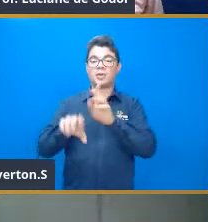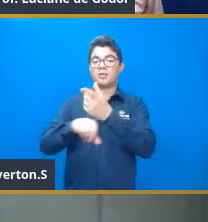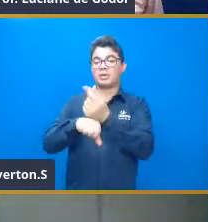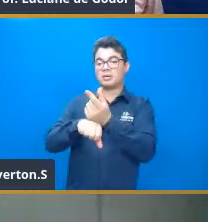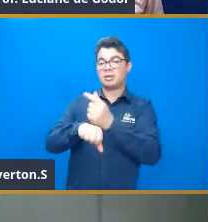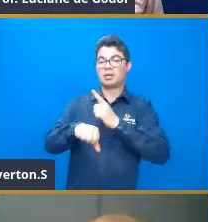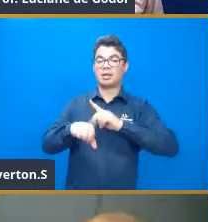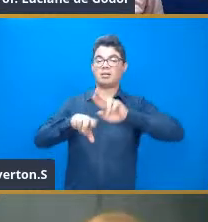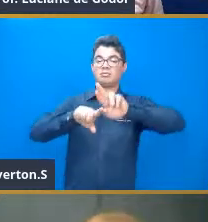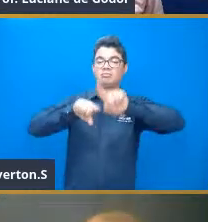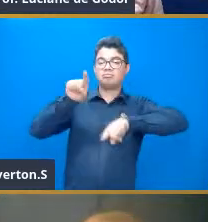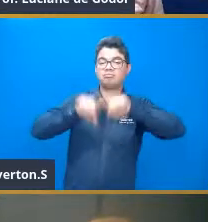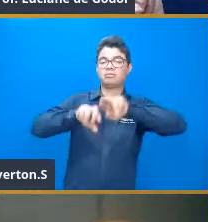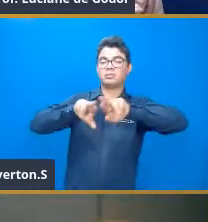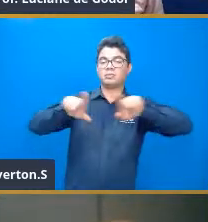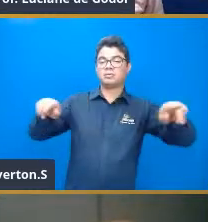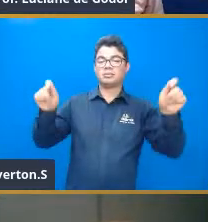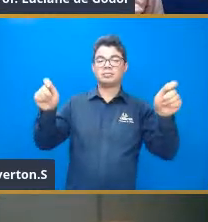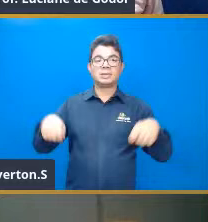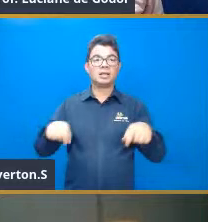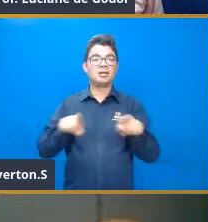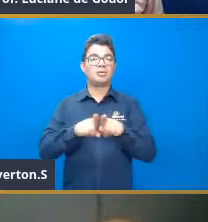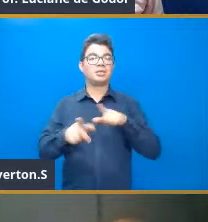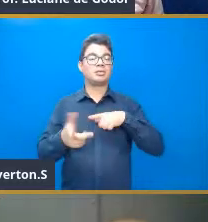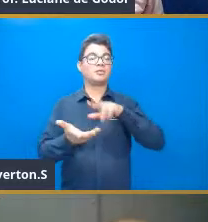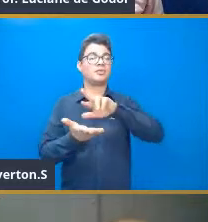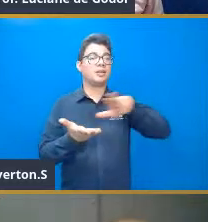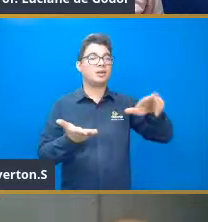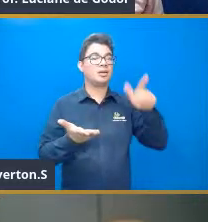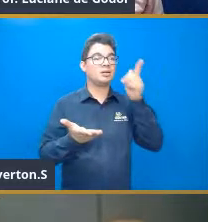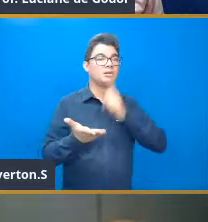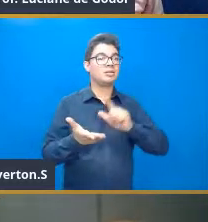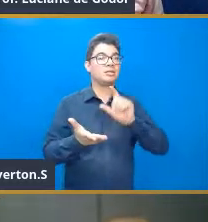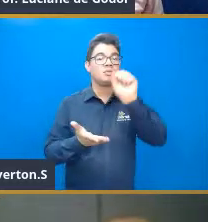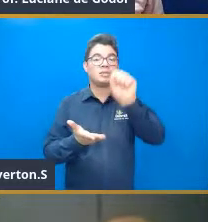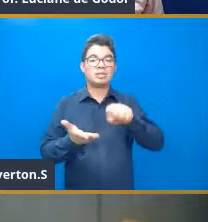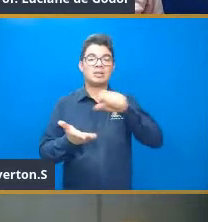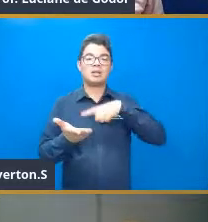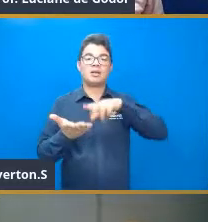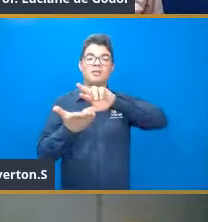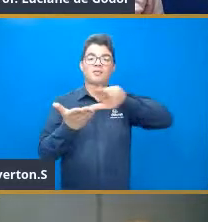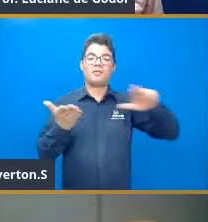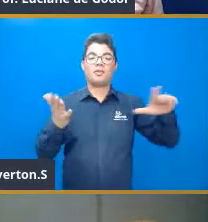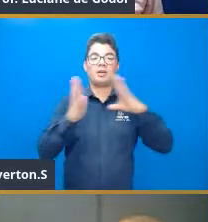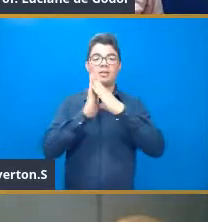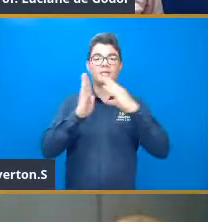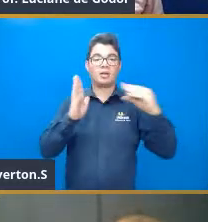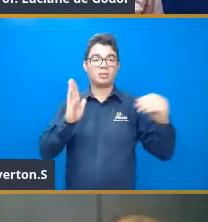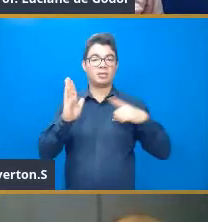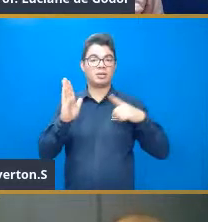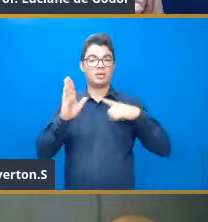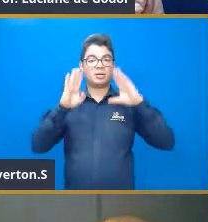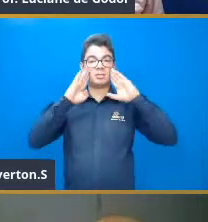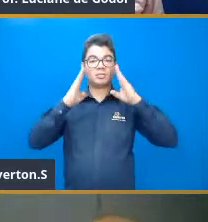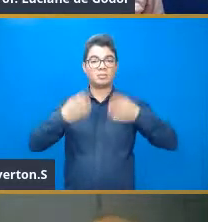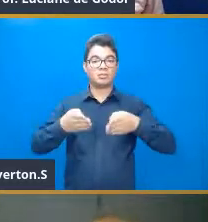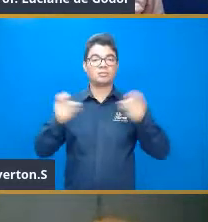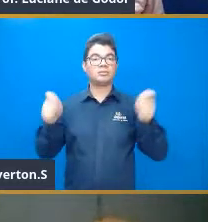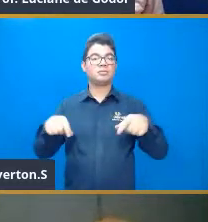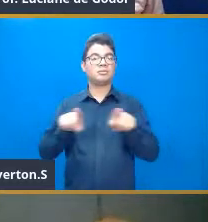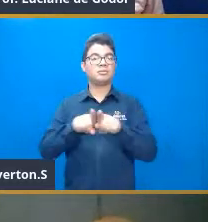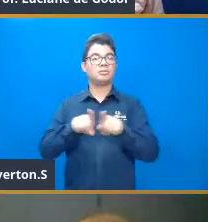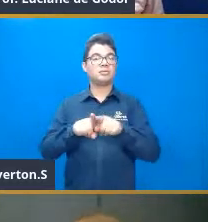recursos, a 12C e tal, então, sim, são vários modelos, aí cada modelo é específico para uma